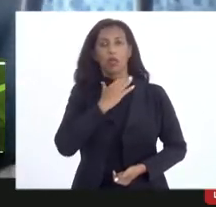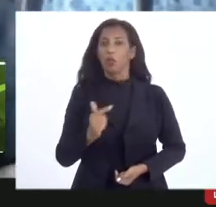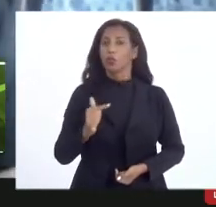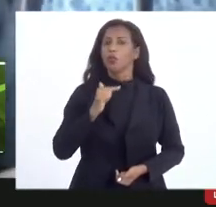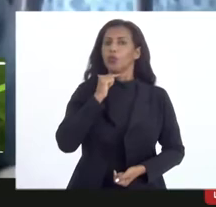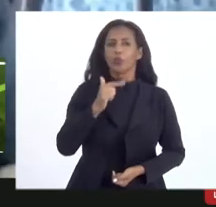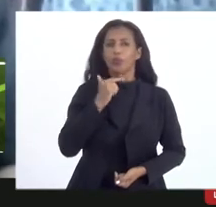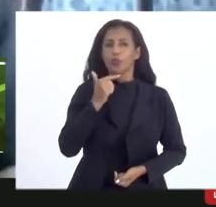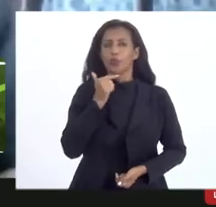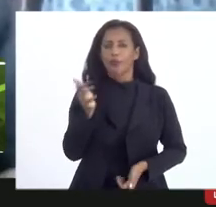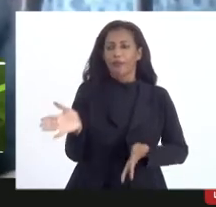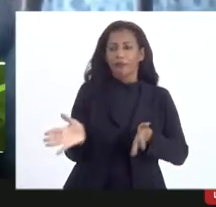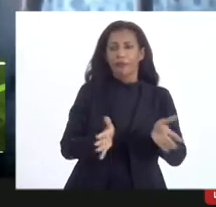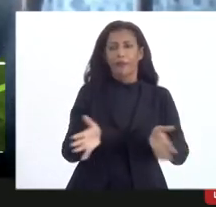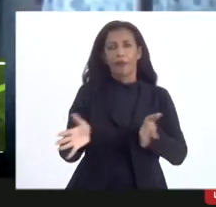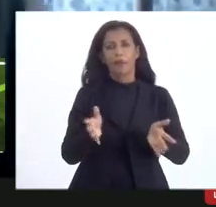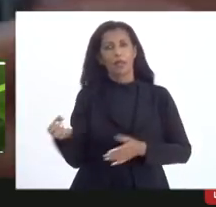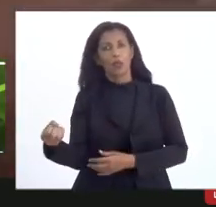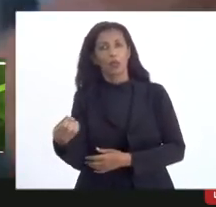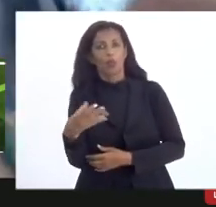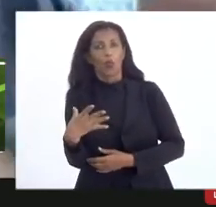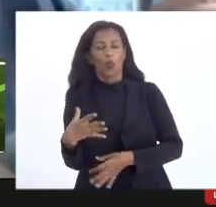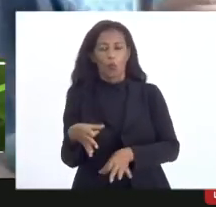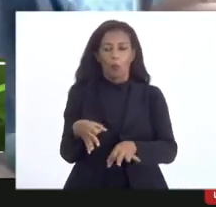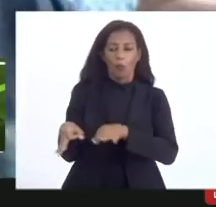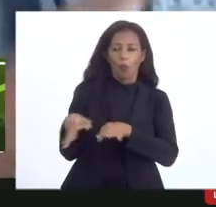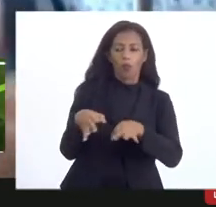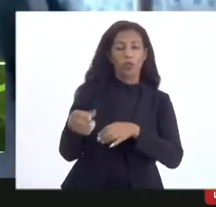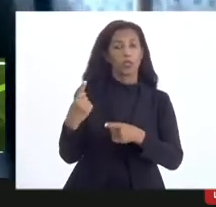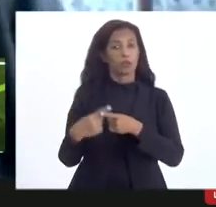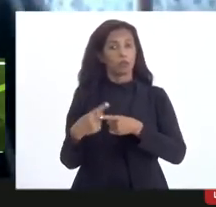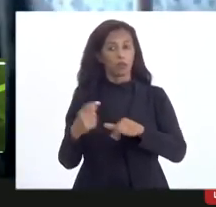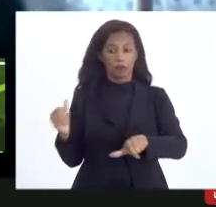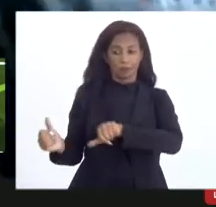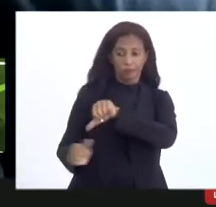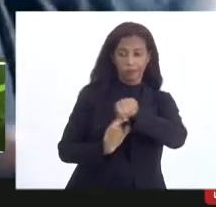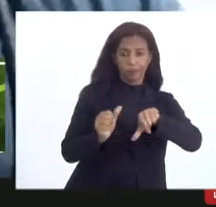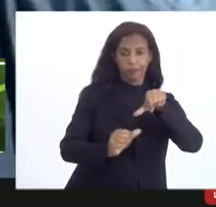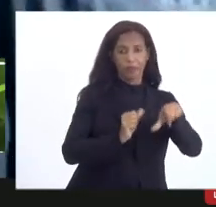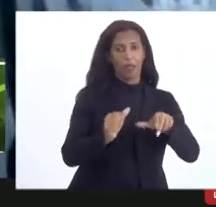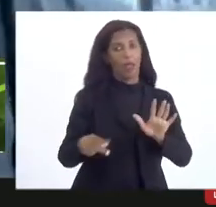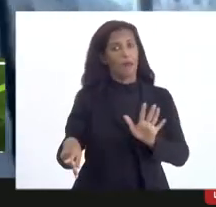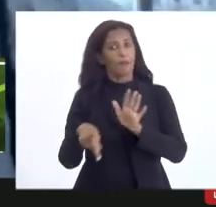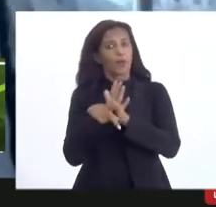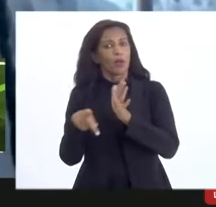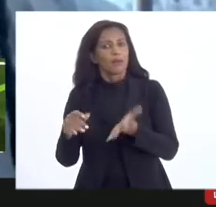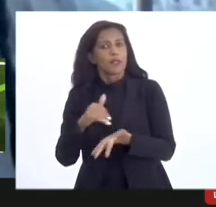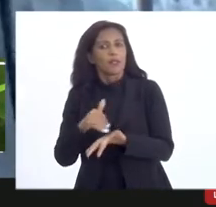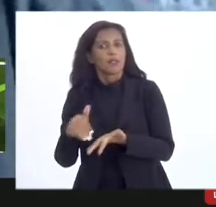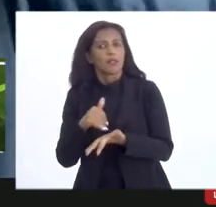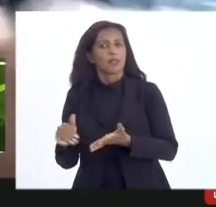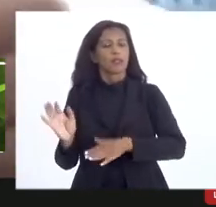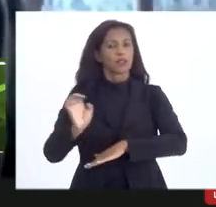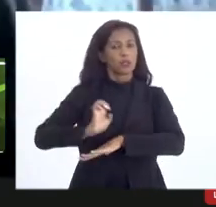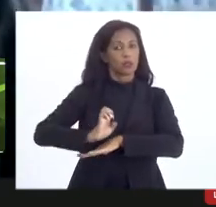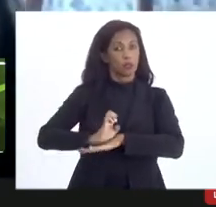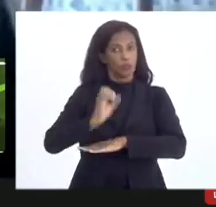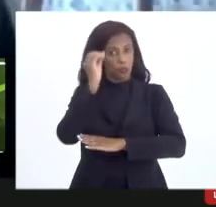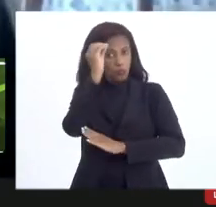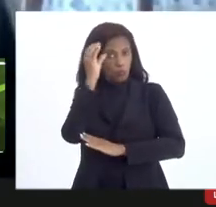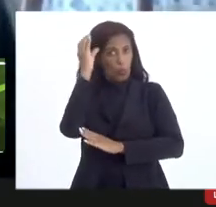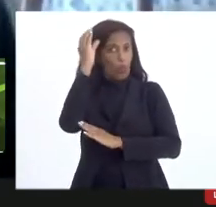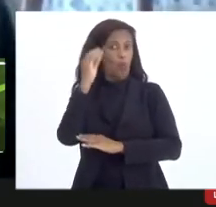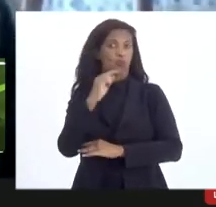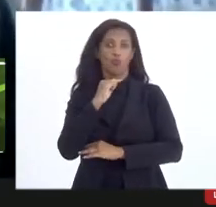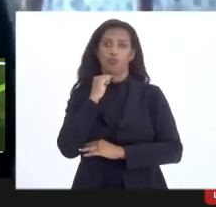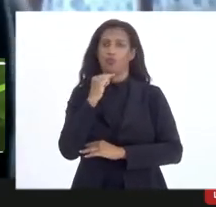conseguem viabilizar novos projetos porque têm pendências, a própria Secretaria Estadual de Cultura não consegue